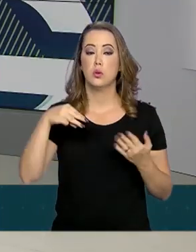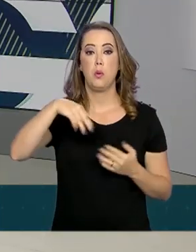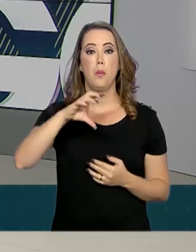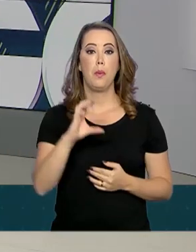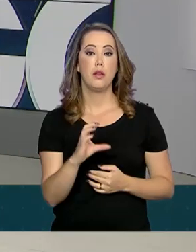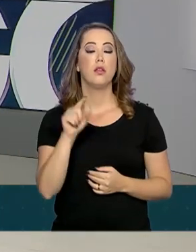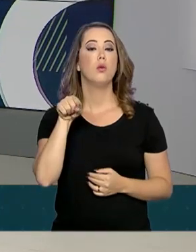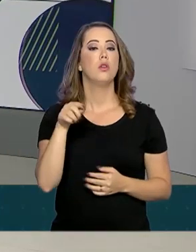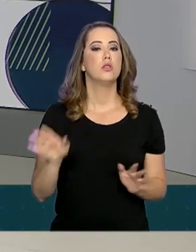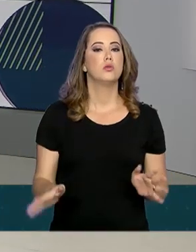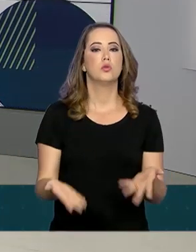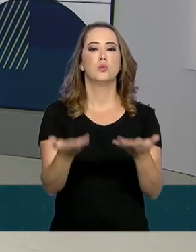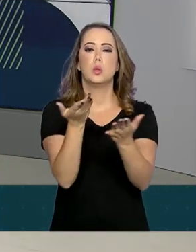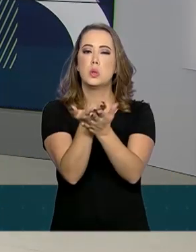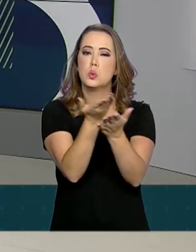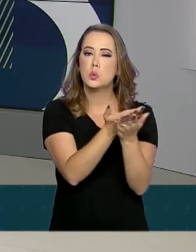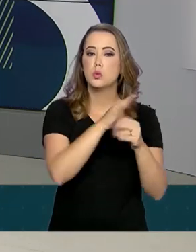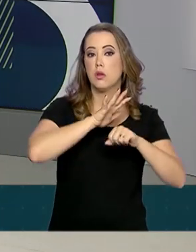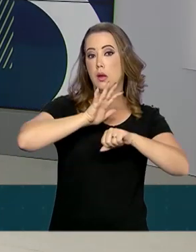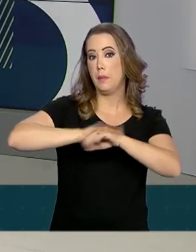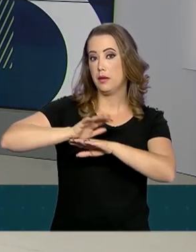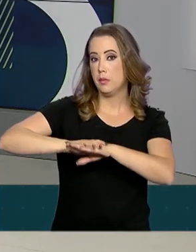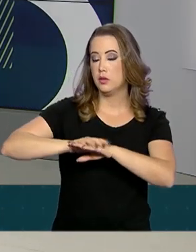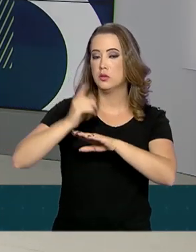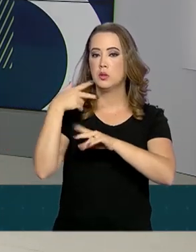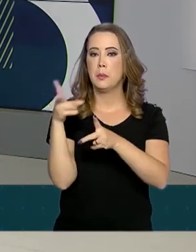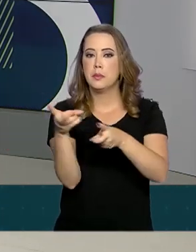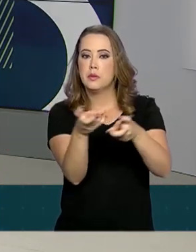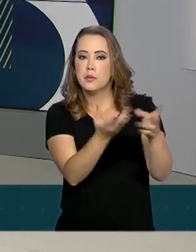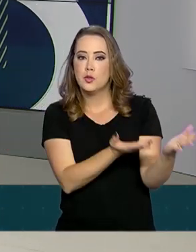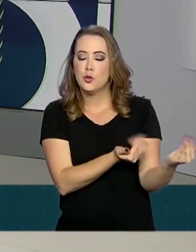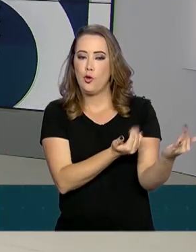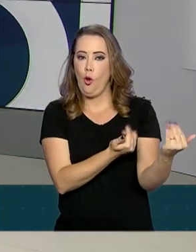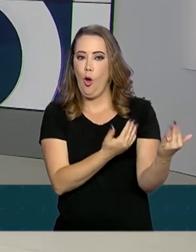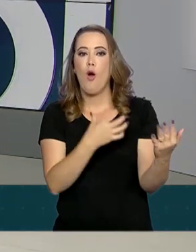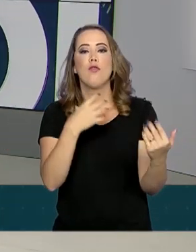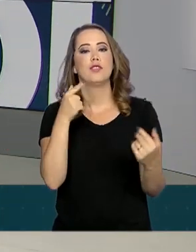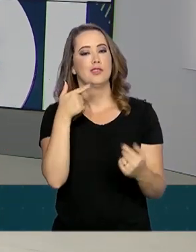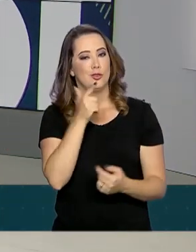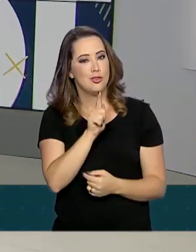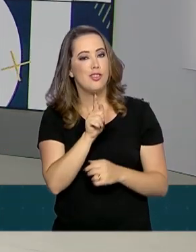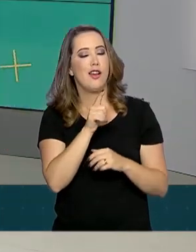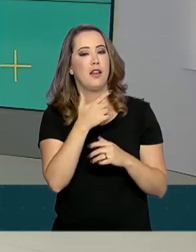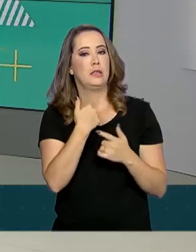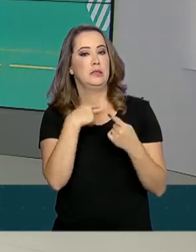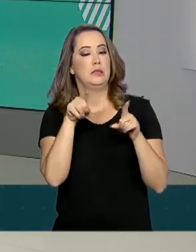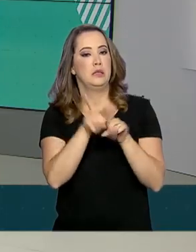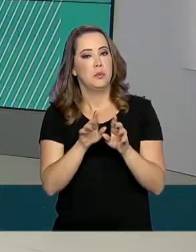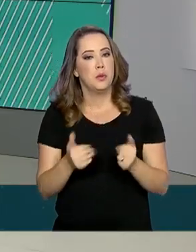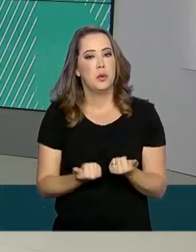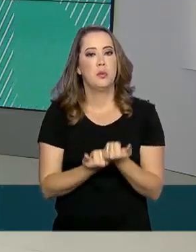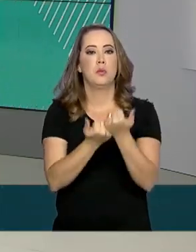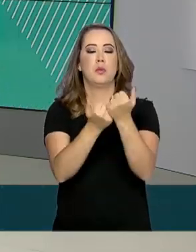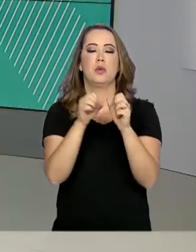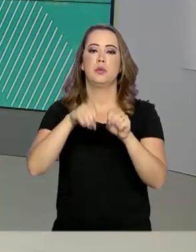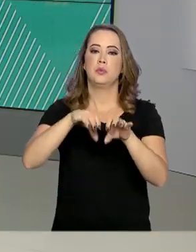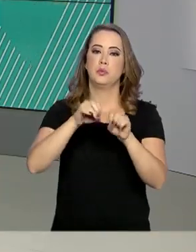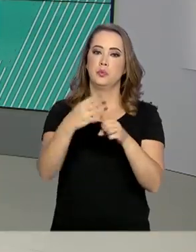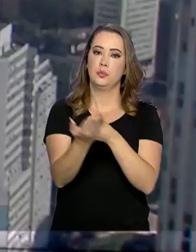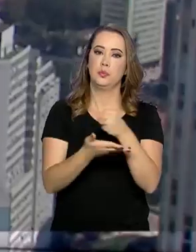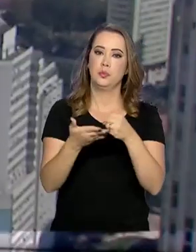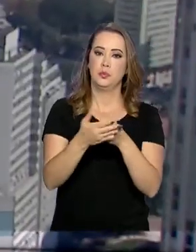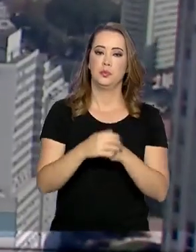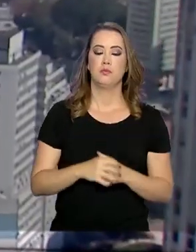o MEC, são estimular o estudo da matemática, identificar jovens talentos e contribuir para a melhoria da educação básica.